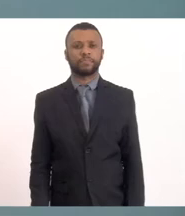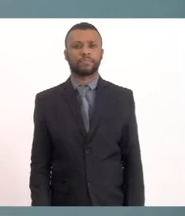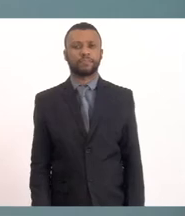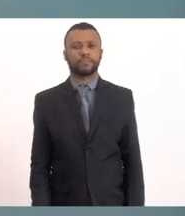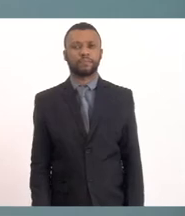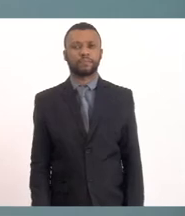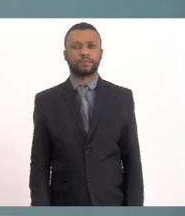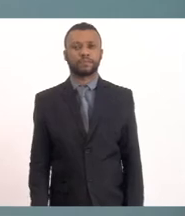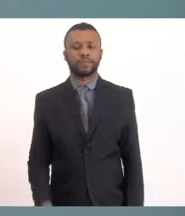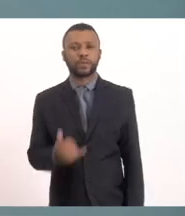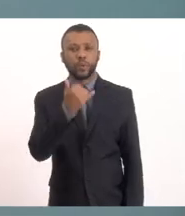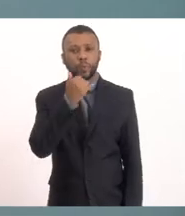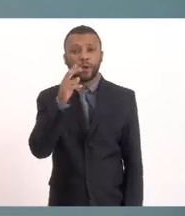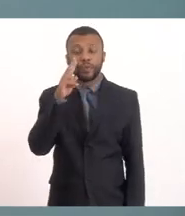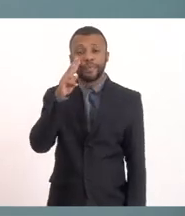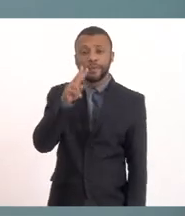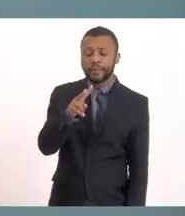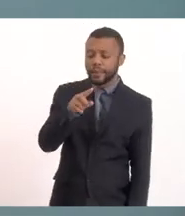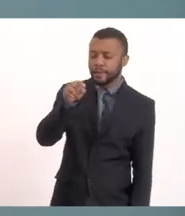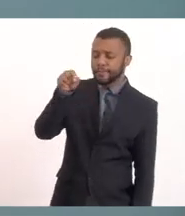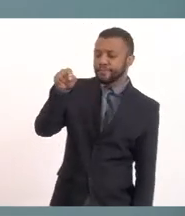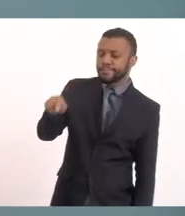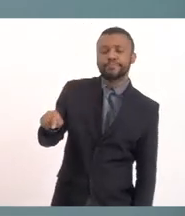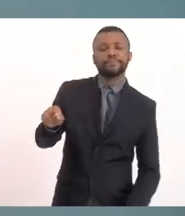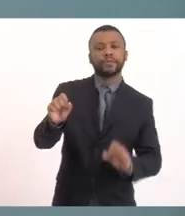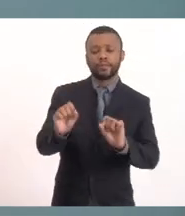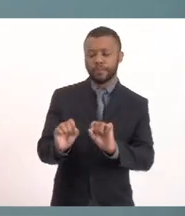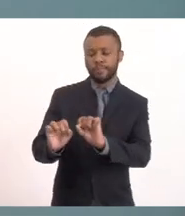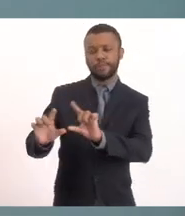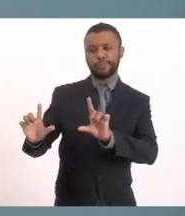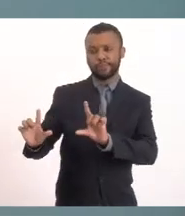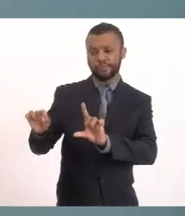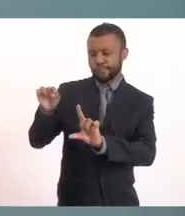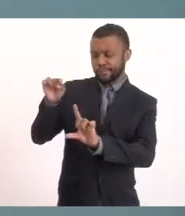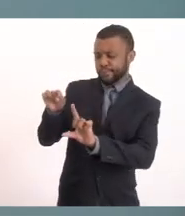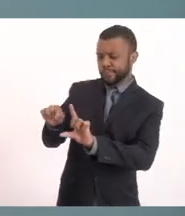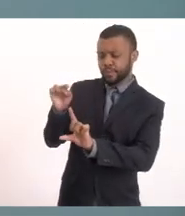Eu estou vendo aqui na tela na direita embaixo Agora saiu